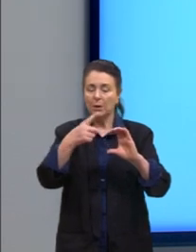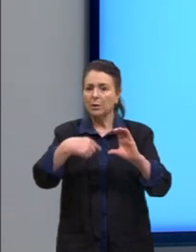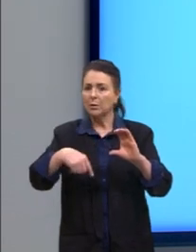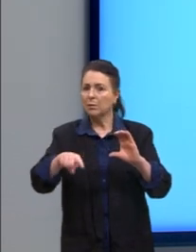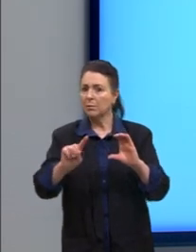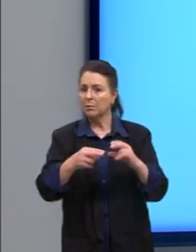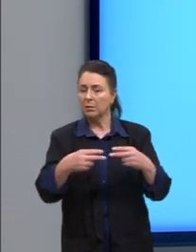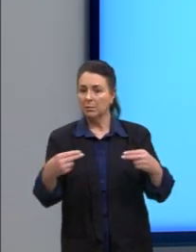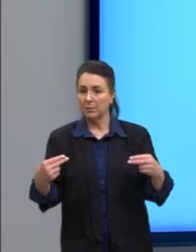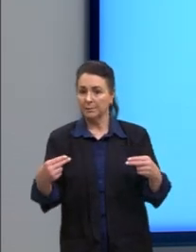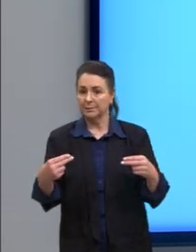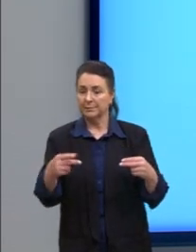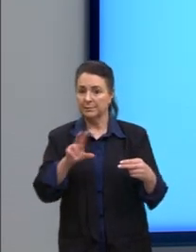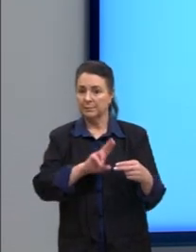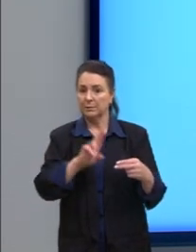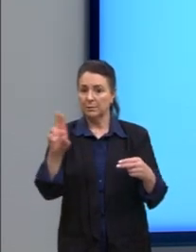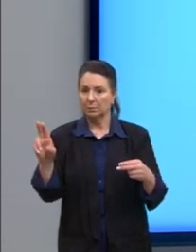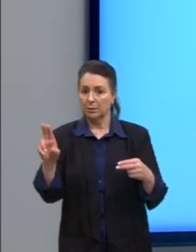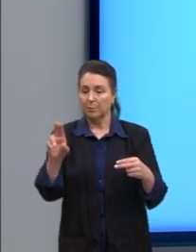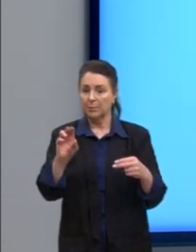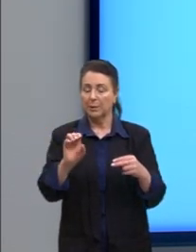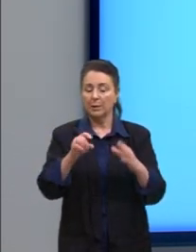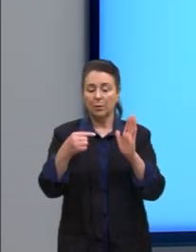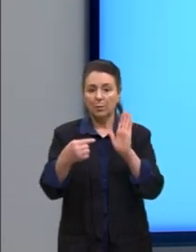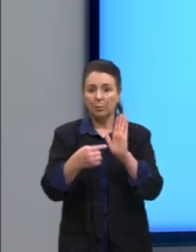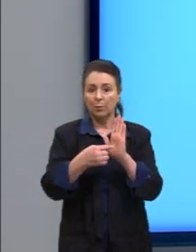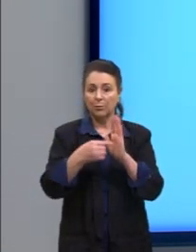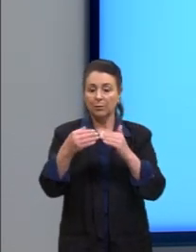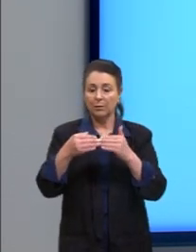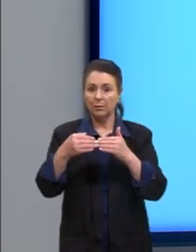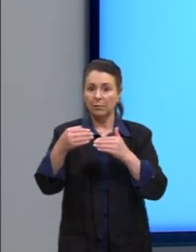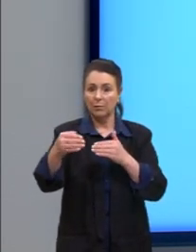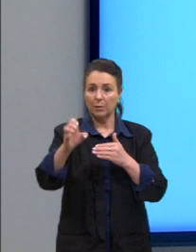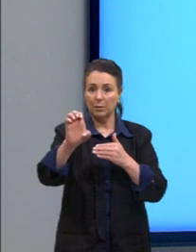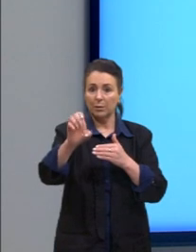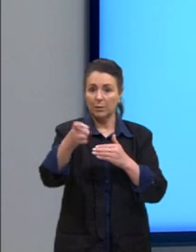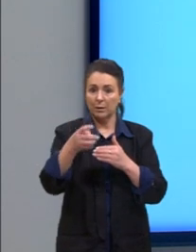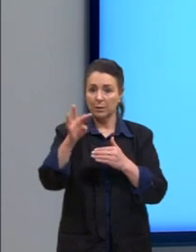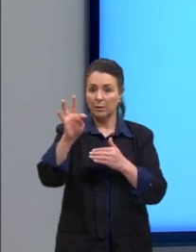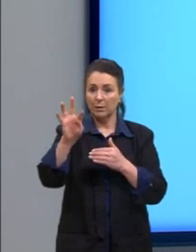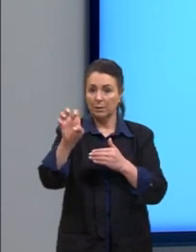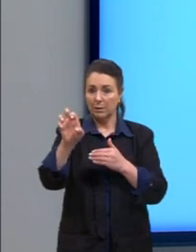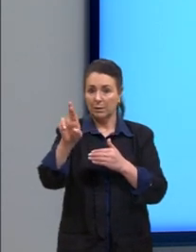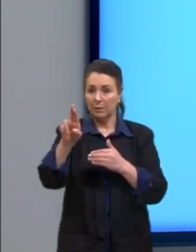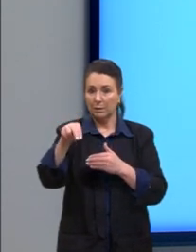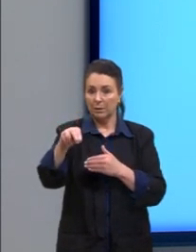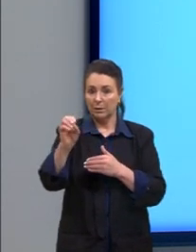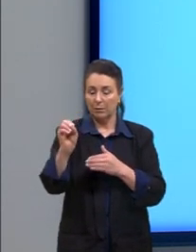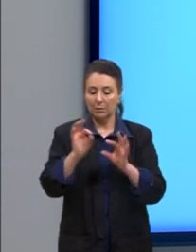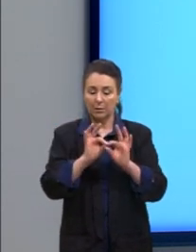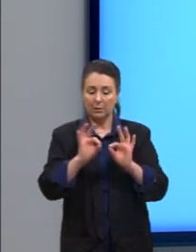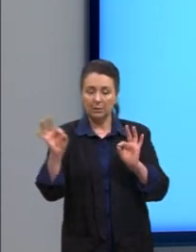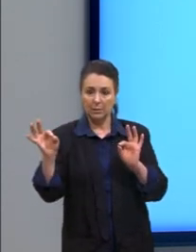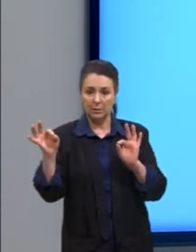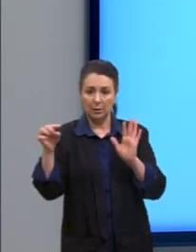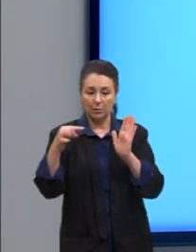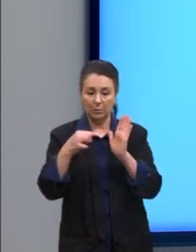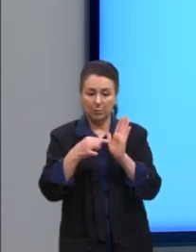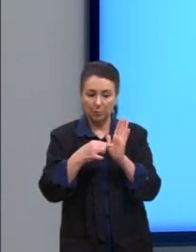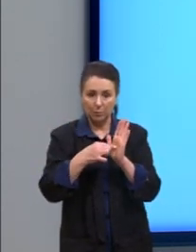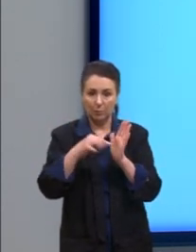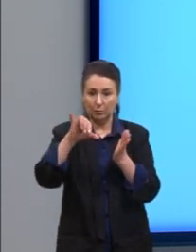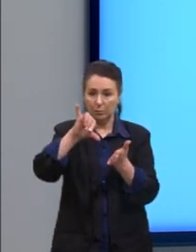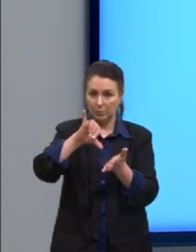caso é o que nós chamamos de ponto externo. E aí, a distância desse ponto até o centro, ele é